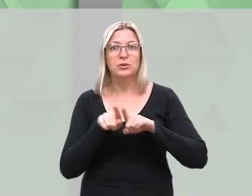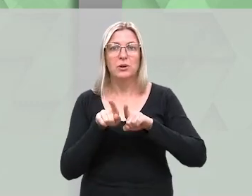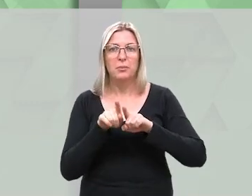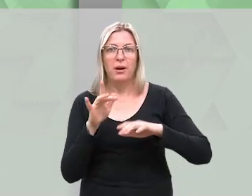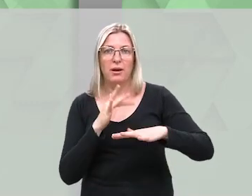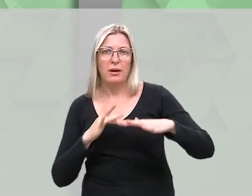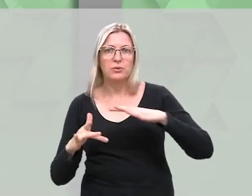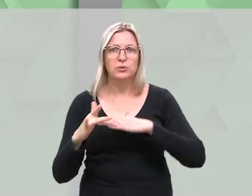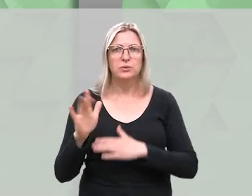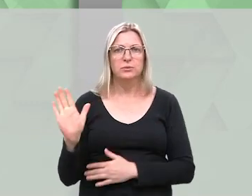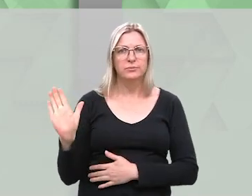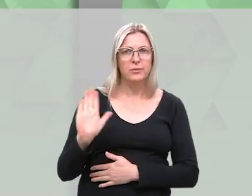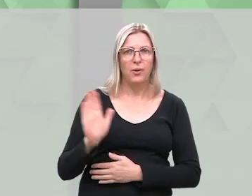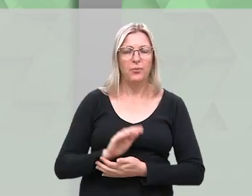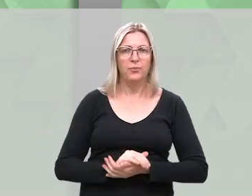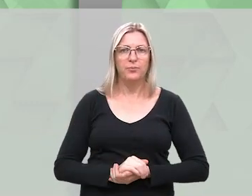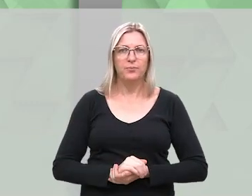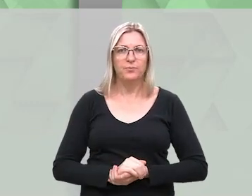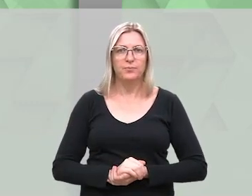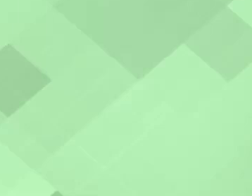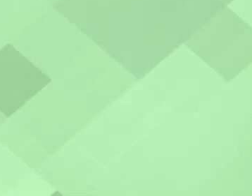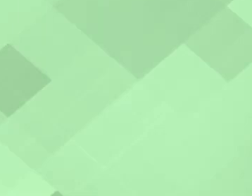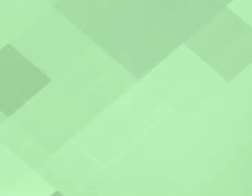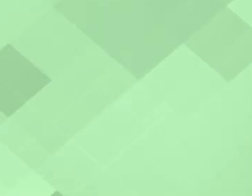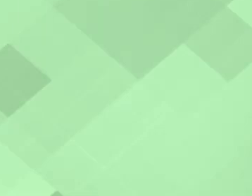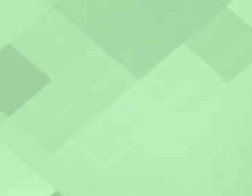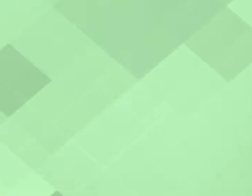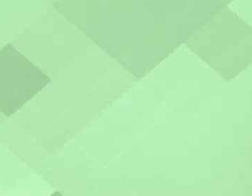pelas nossas redes sociais. Até mais!